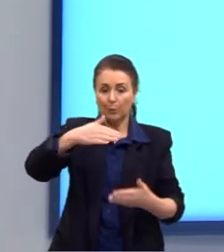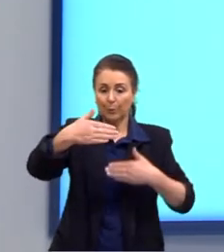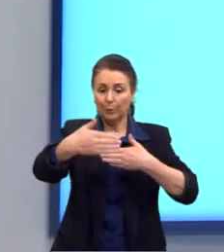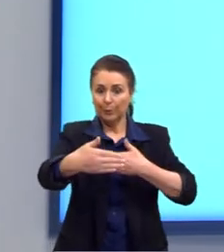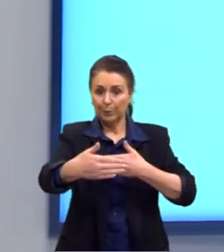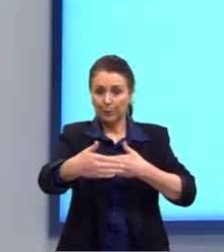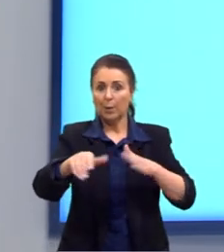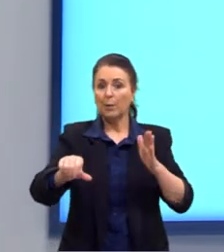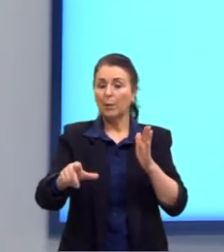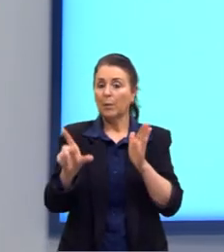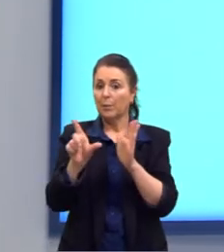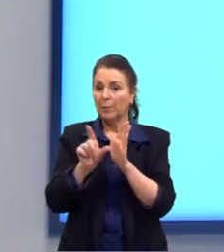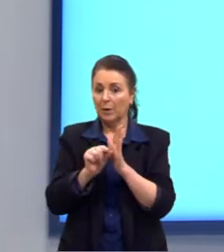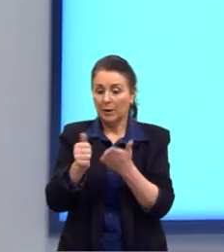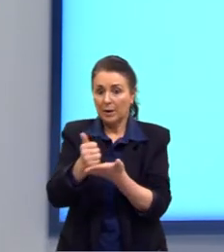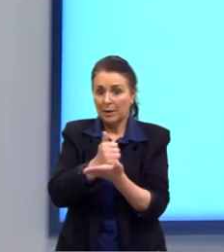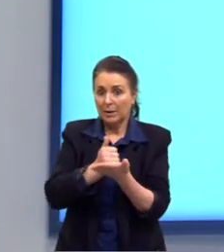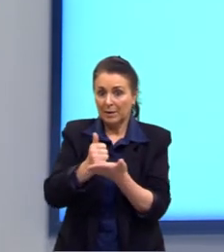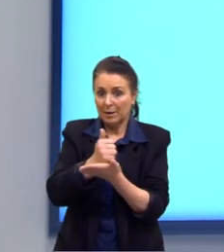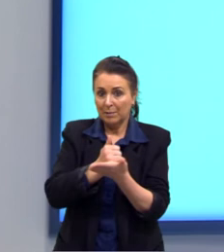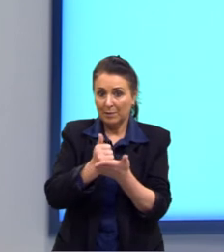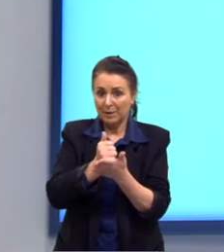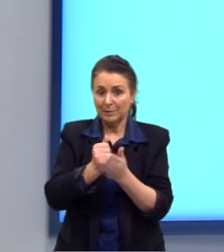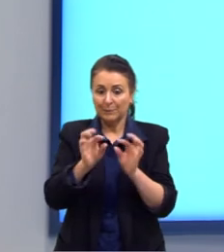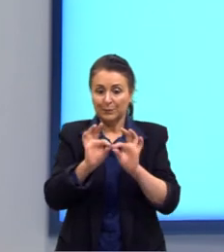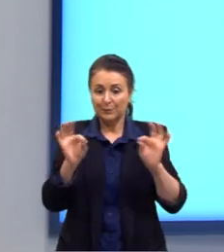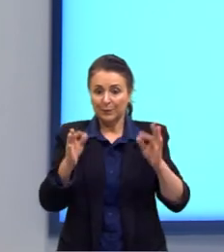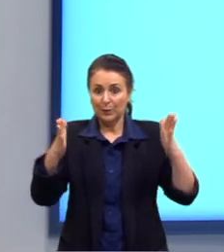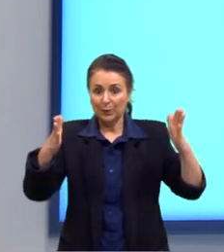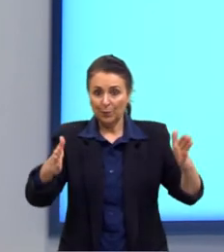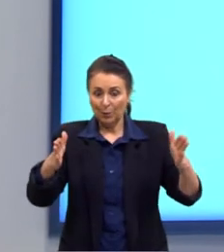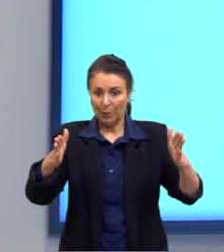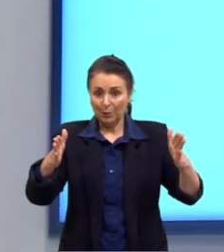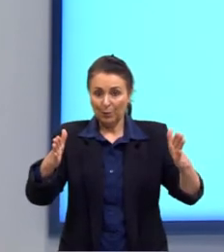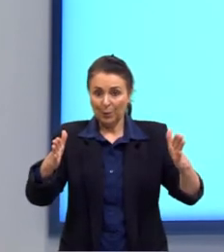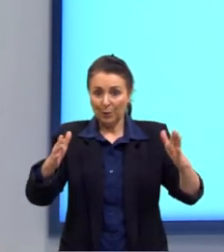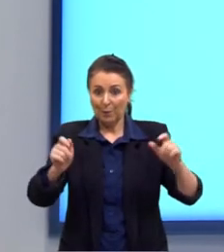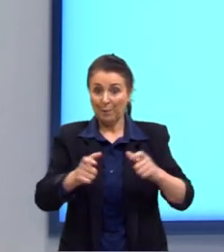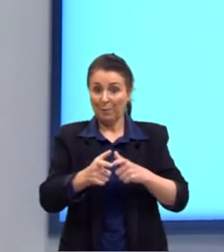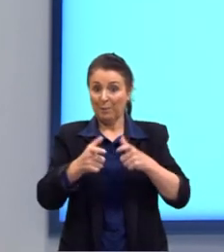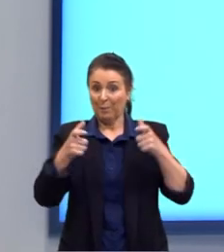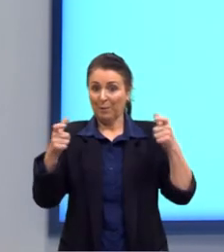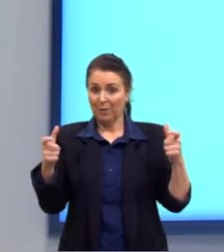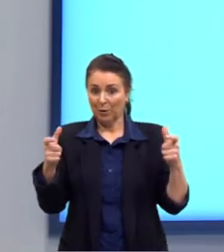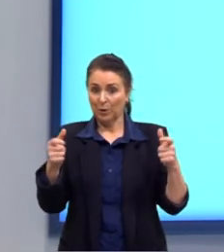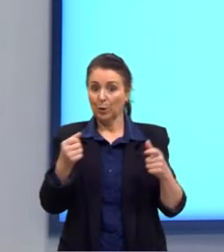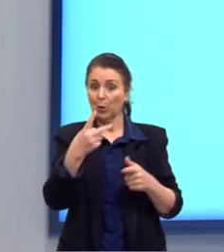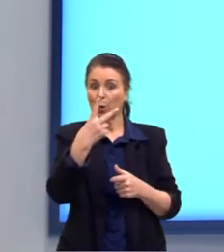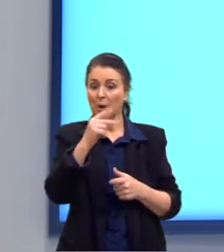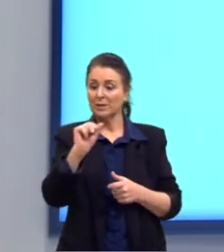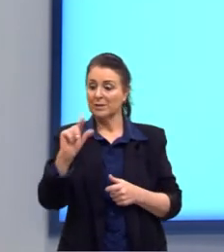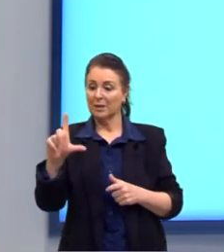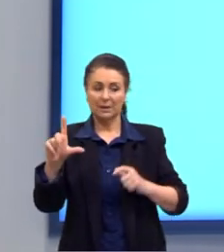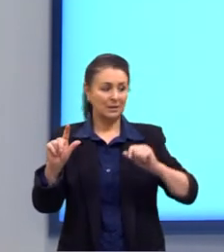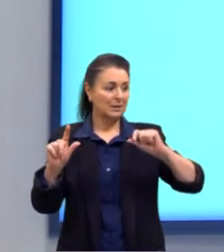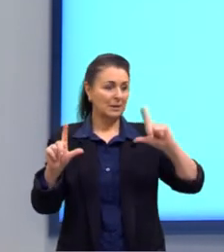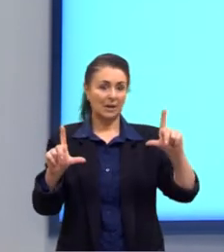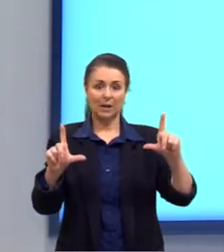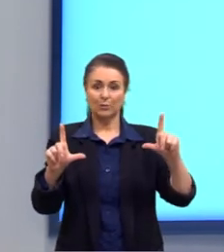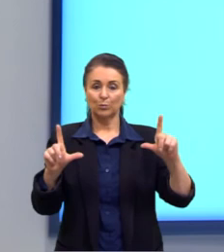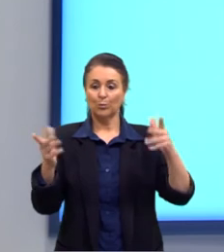dessa figura seria a aresta do cubo maior. Esses dois lados aqui que nós formamos, eles são